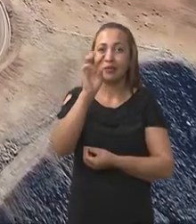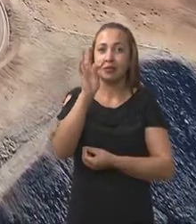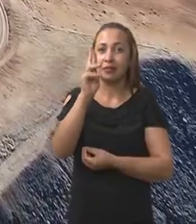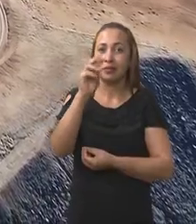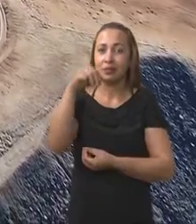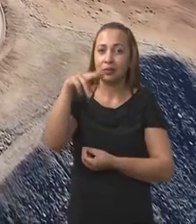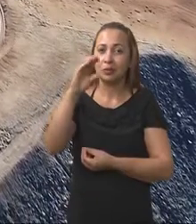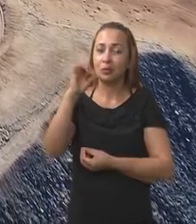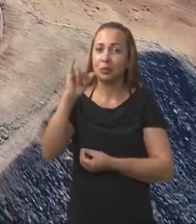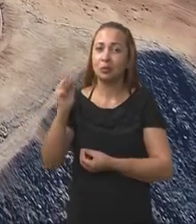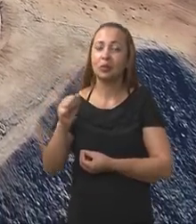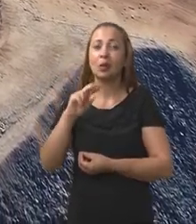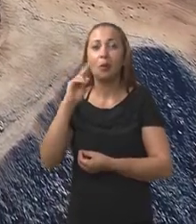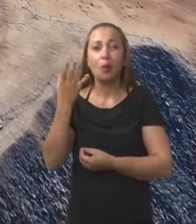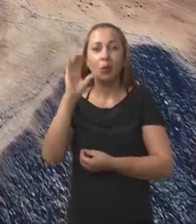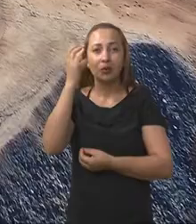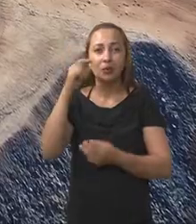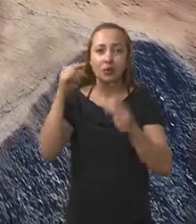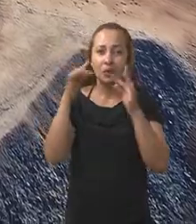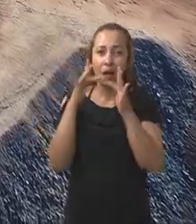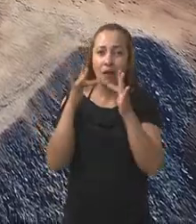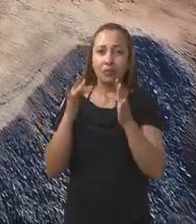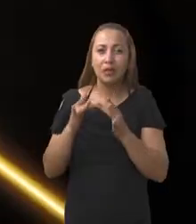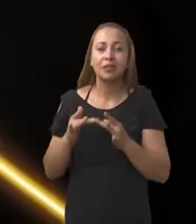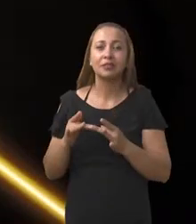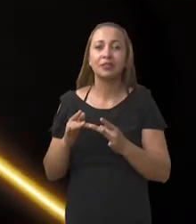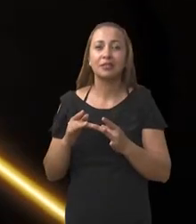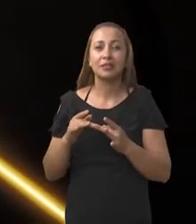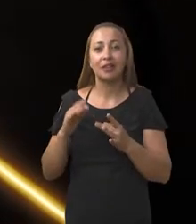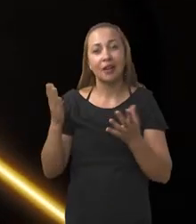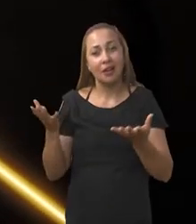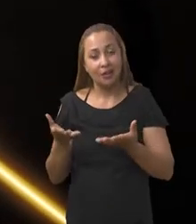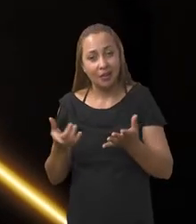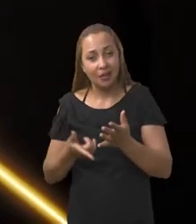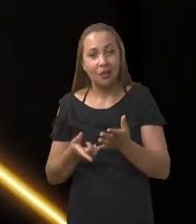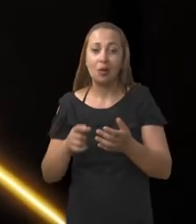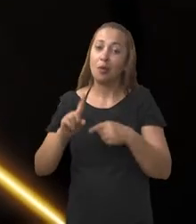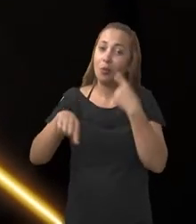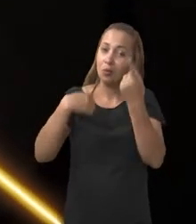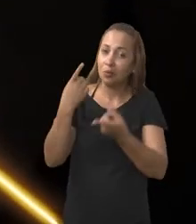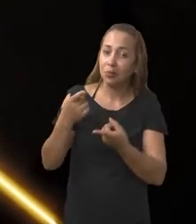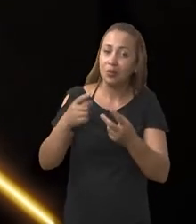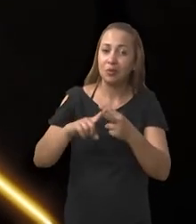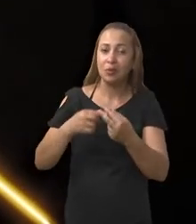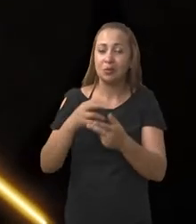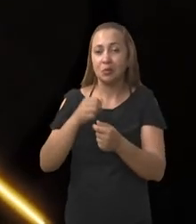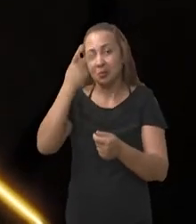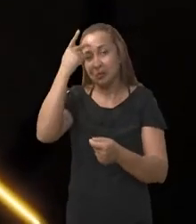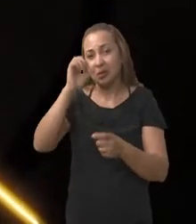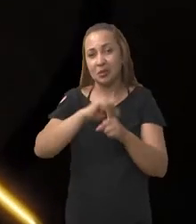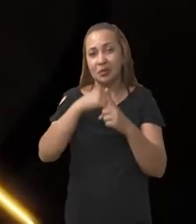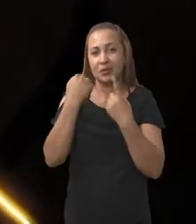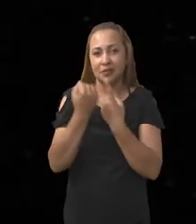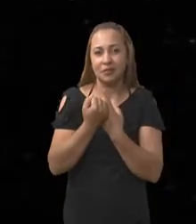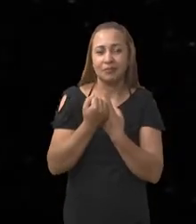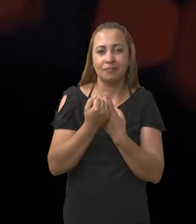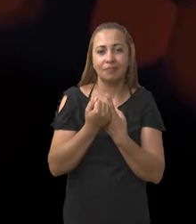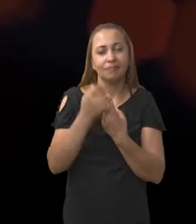ou de ciência aplicada, mais cedo ou mais tarde, serão transformados em produtos para a sociedade.